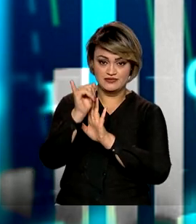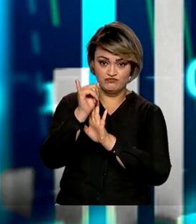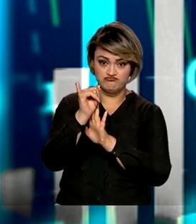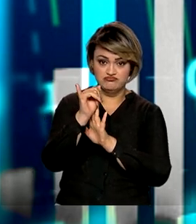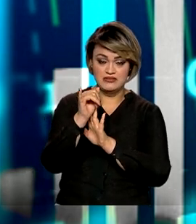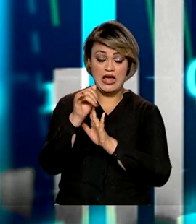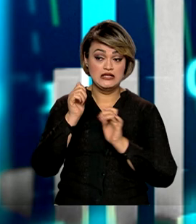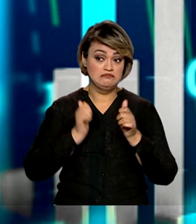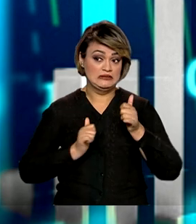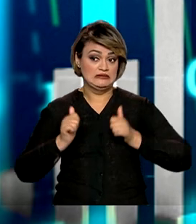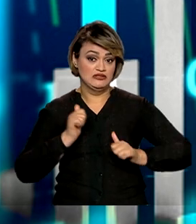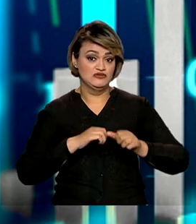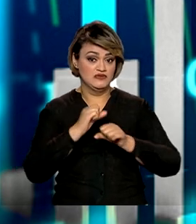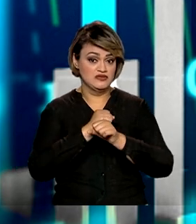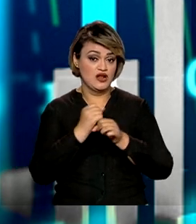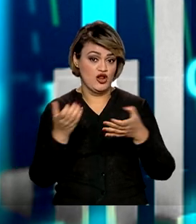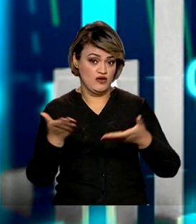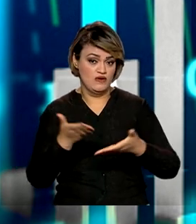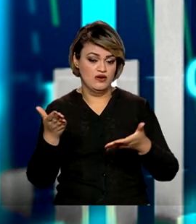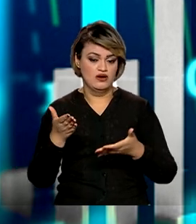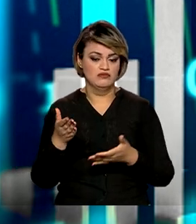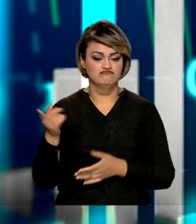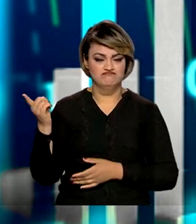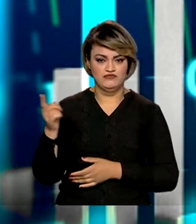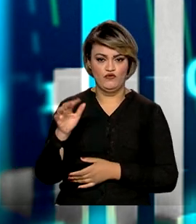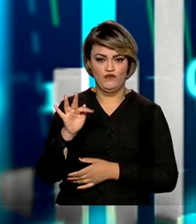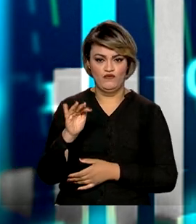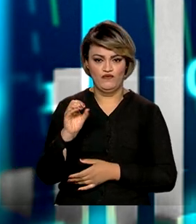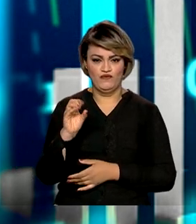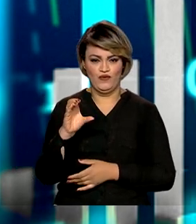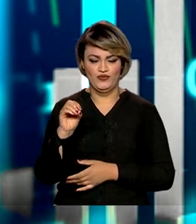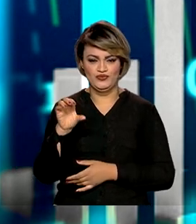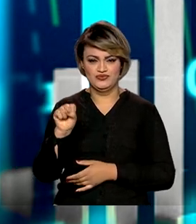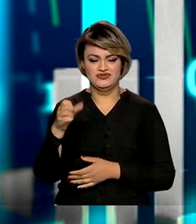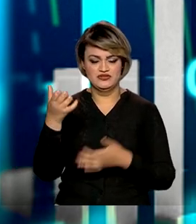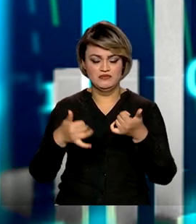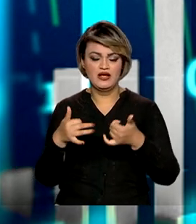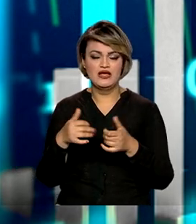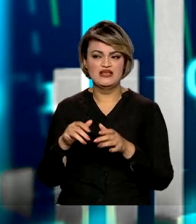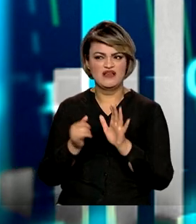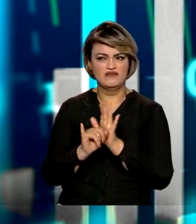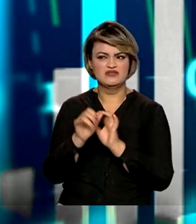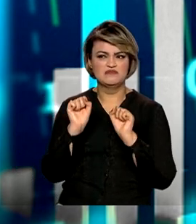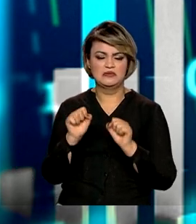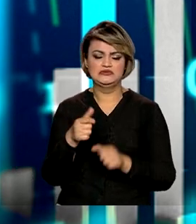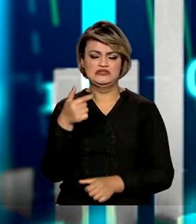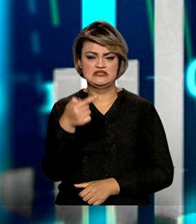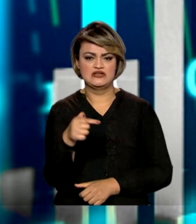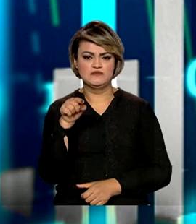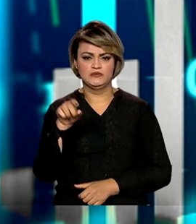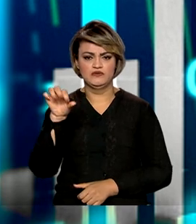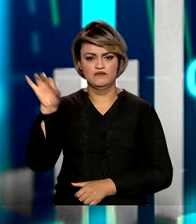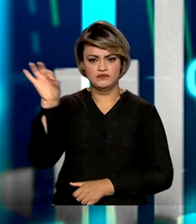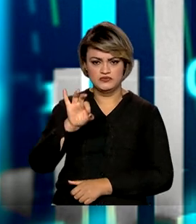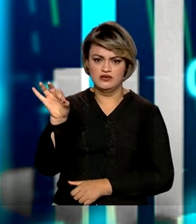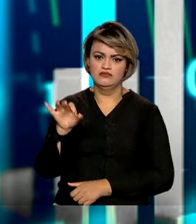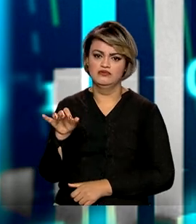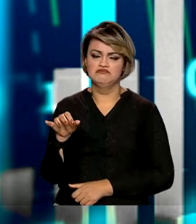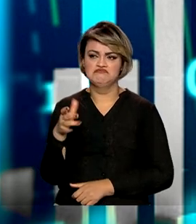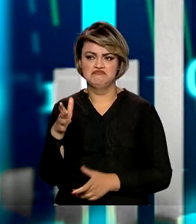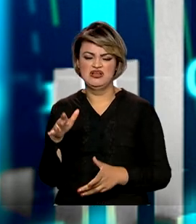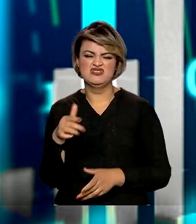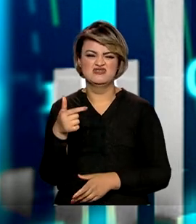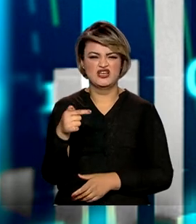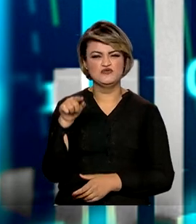expectativa, então, do mercado para este ano, de acordo com o Boletim Focus, é que a inflação fique em torno de 7,9%. 7,89% para